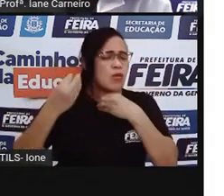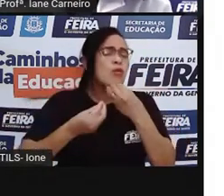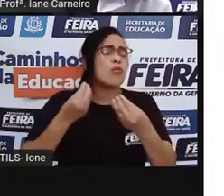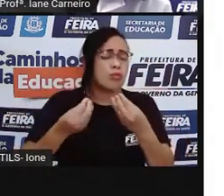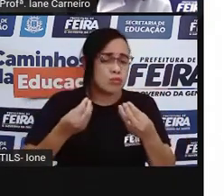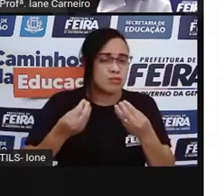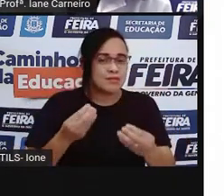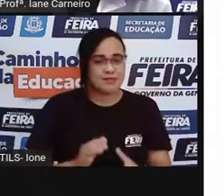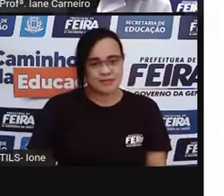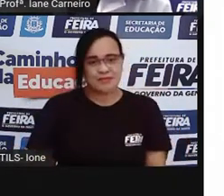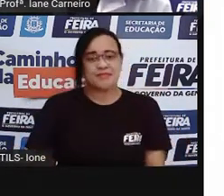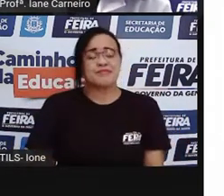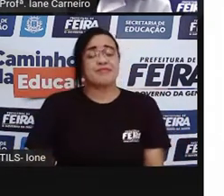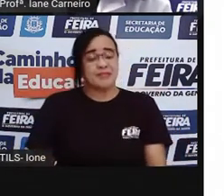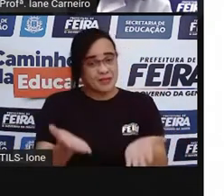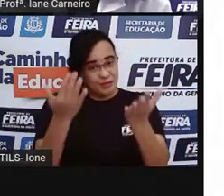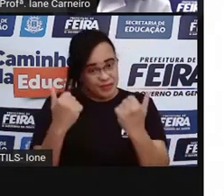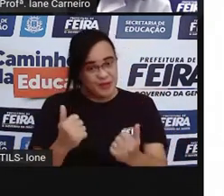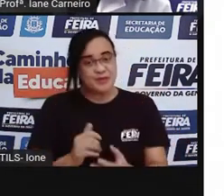Então, vamos lá, ó.